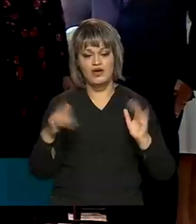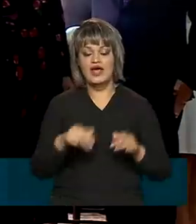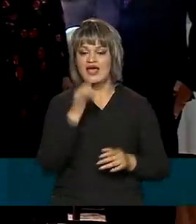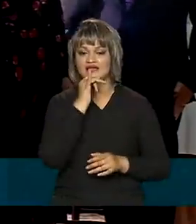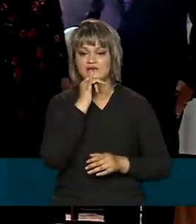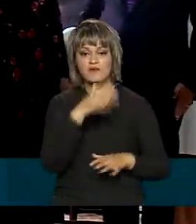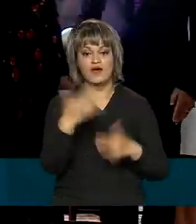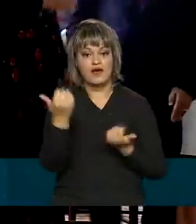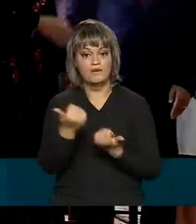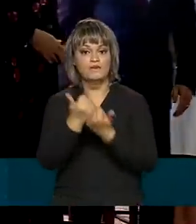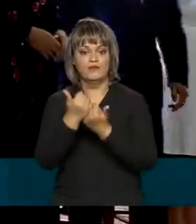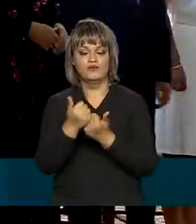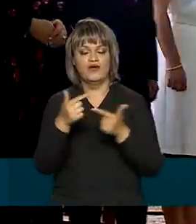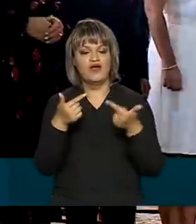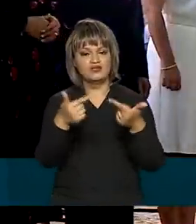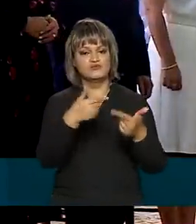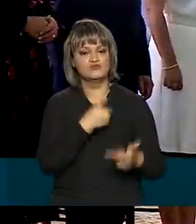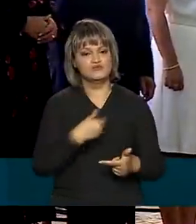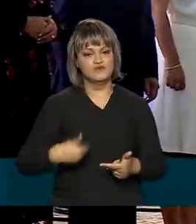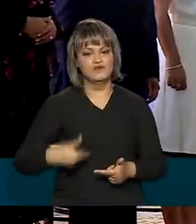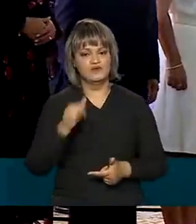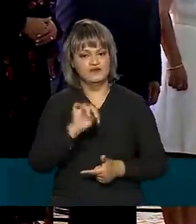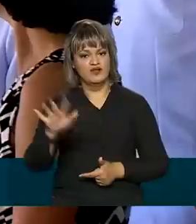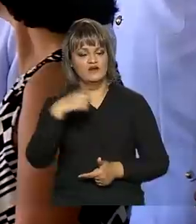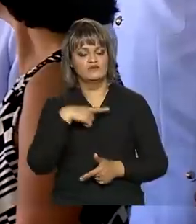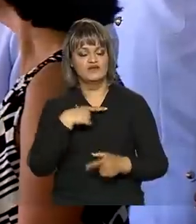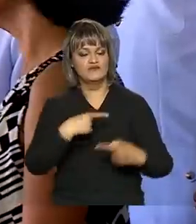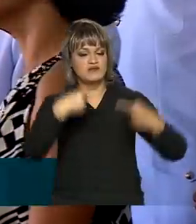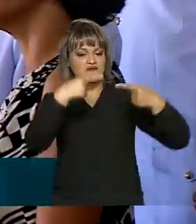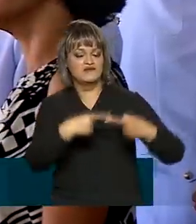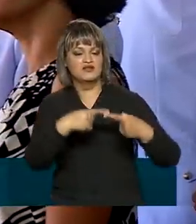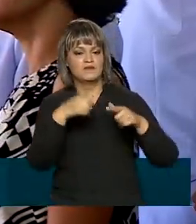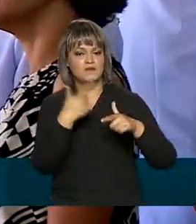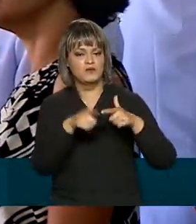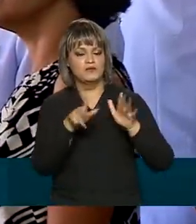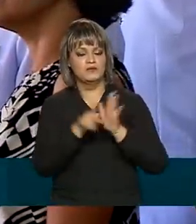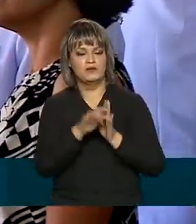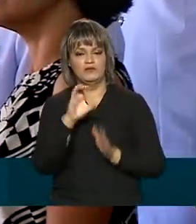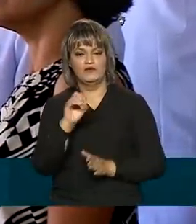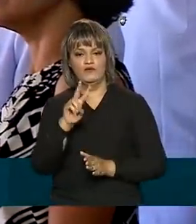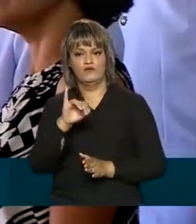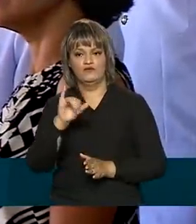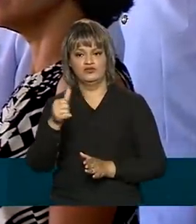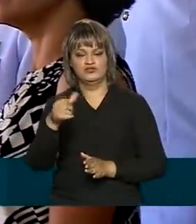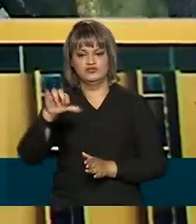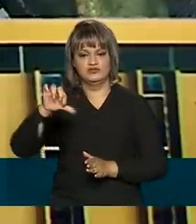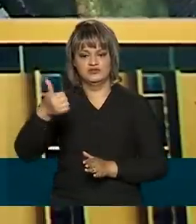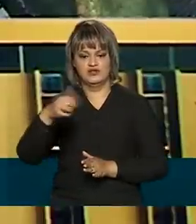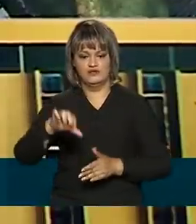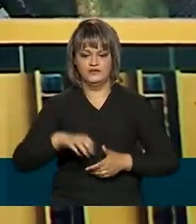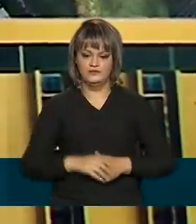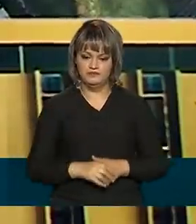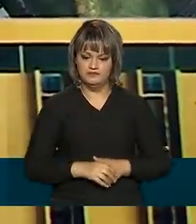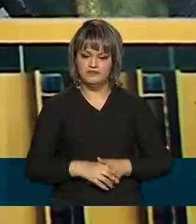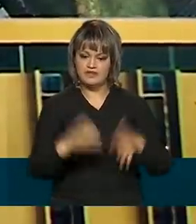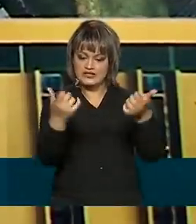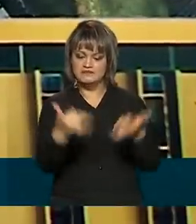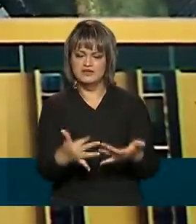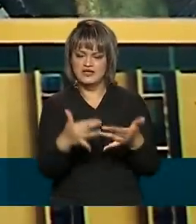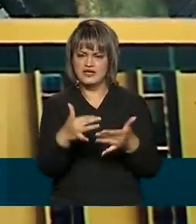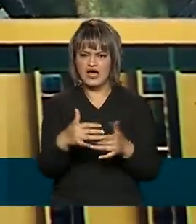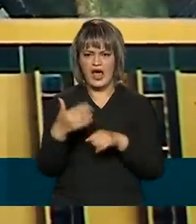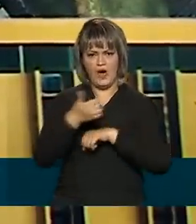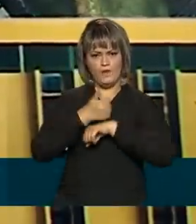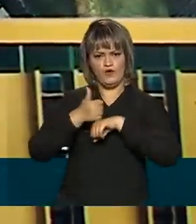elas, o apoio às ações do governo federal no enfrentamento à Covid-19. A essência da